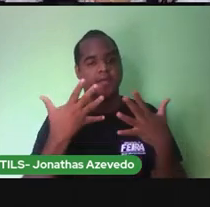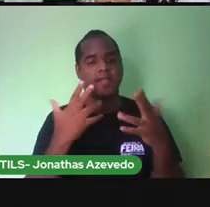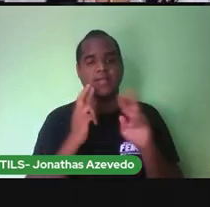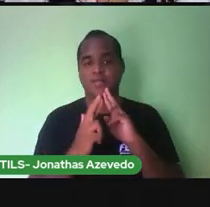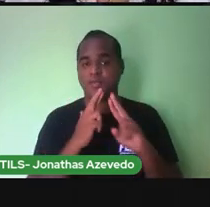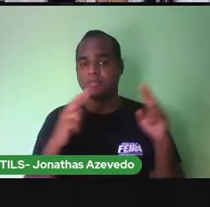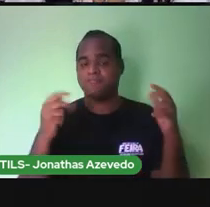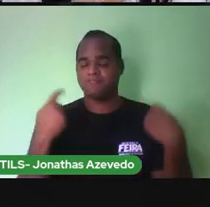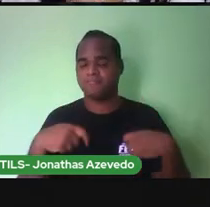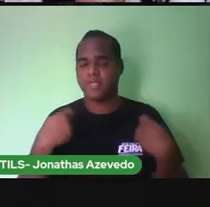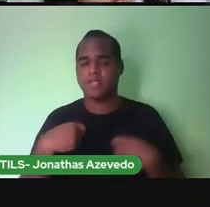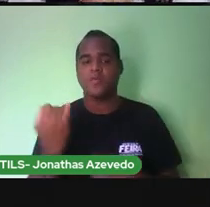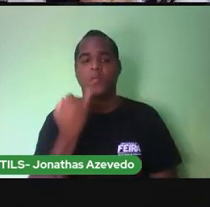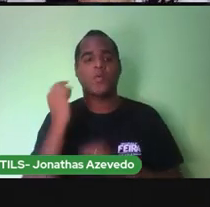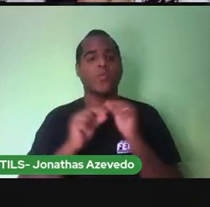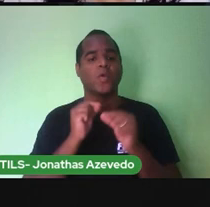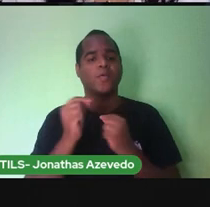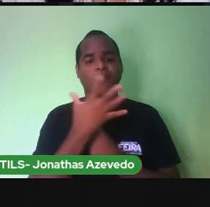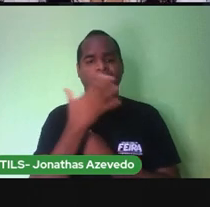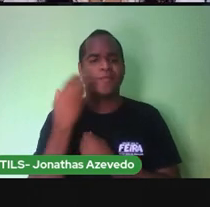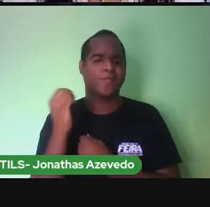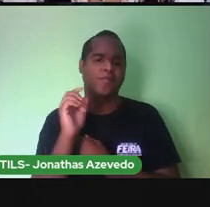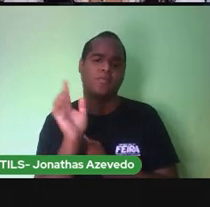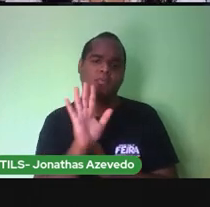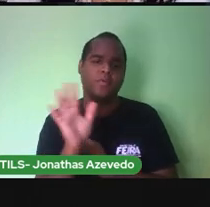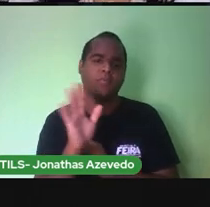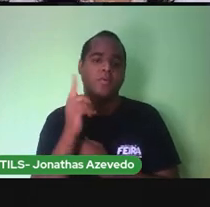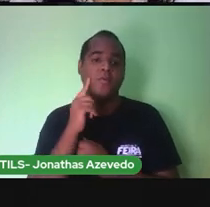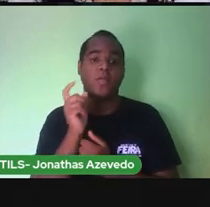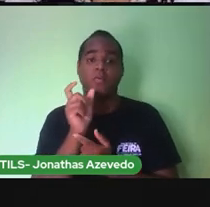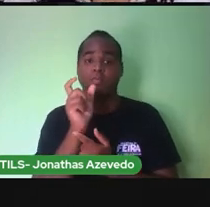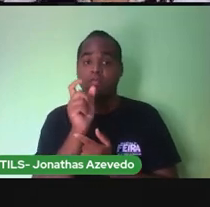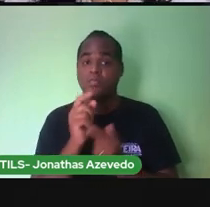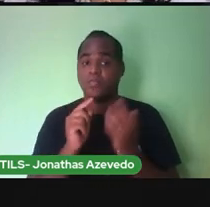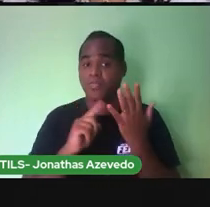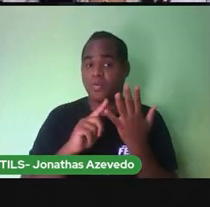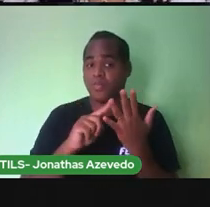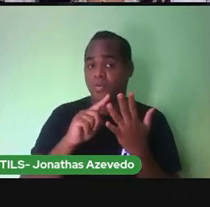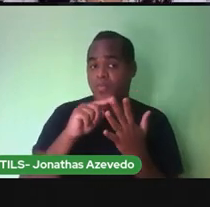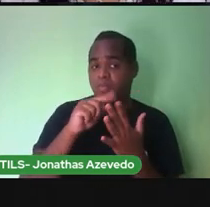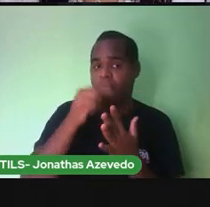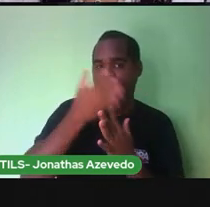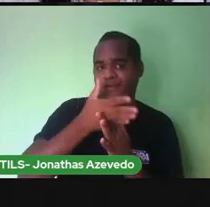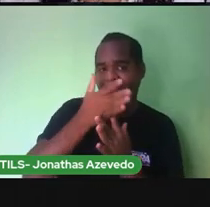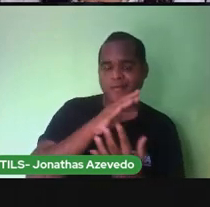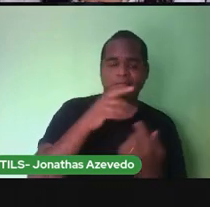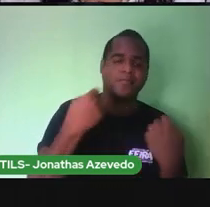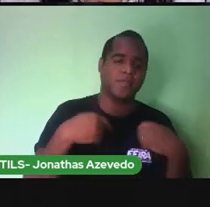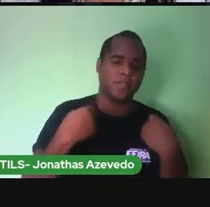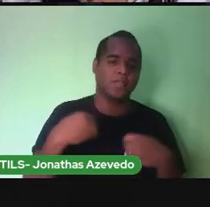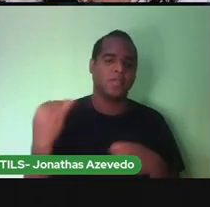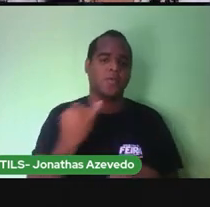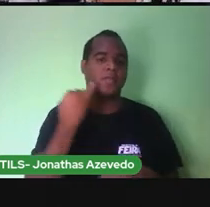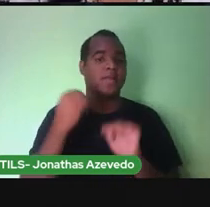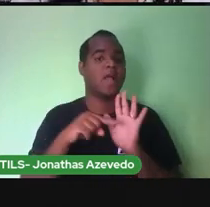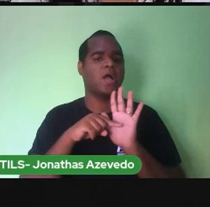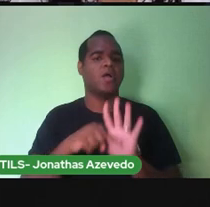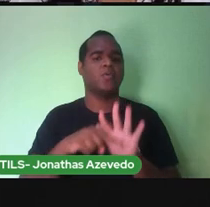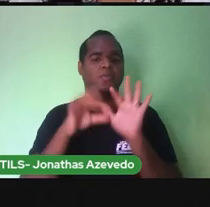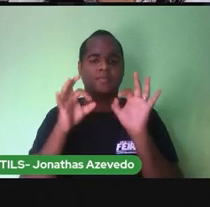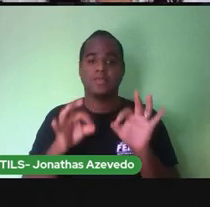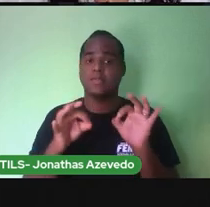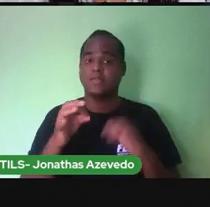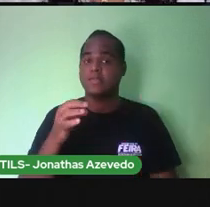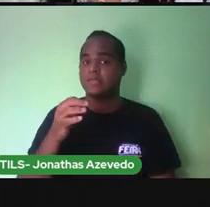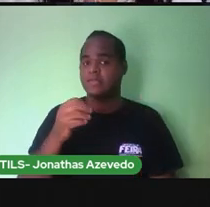Não esqueça desse jeitinho Da gente separar não Isso ajuda bastante Afinal de contas Os alunos do